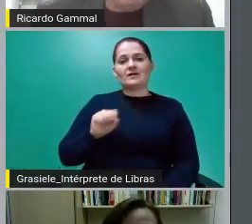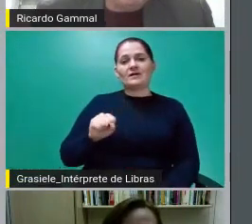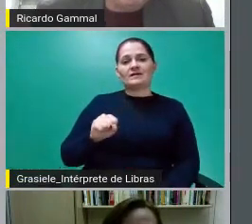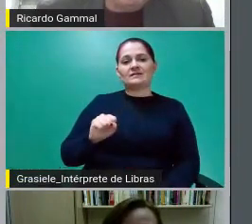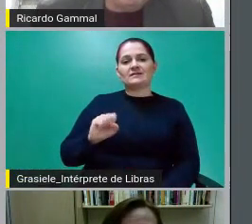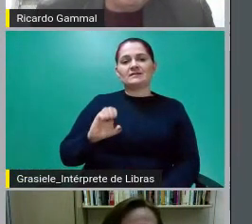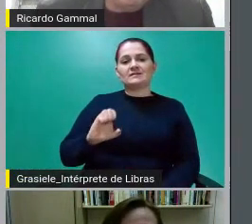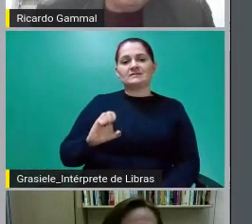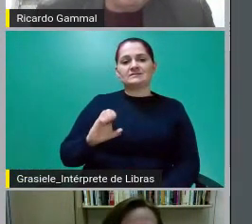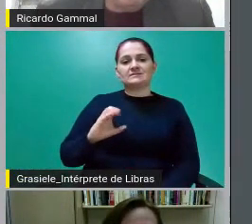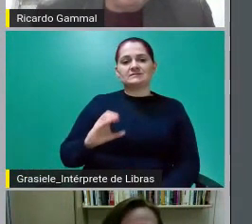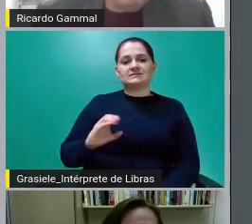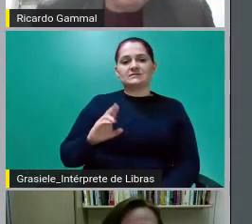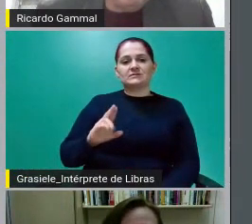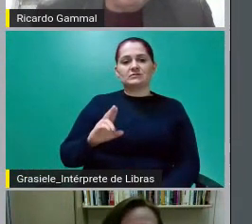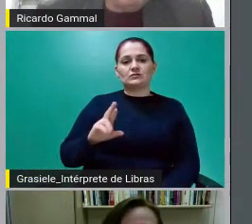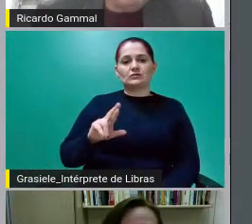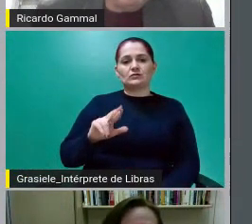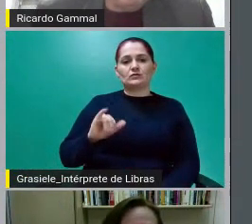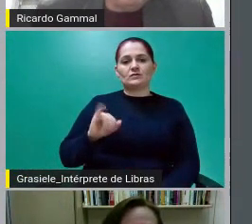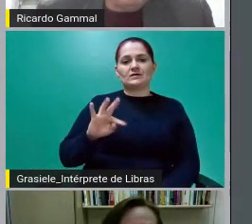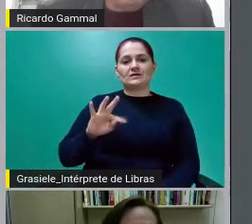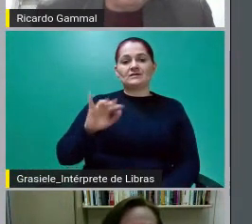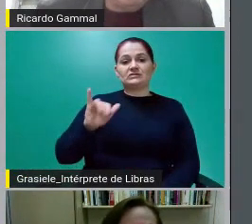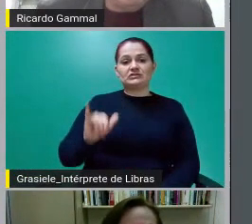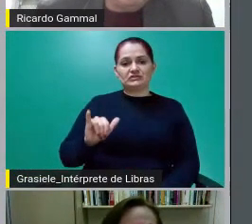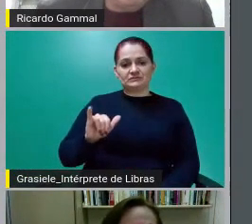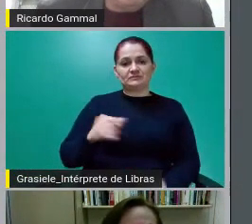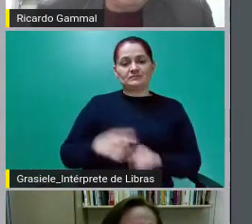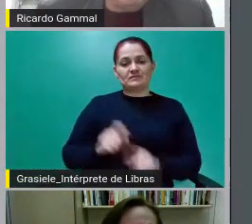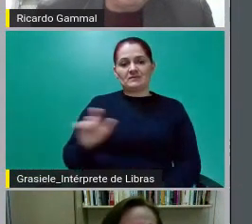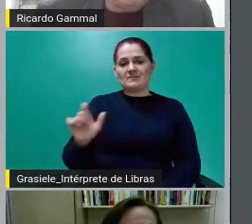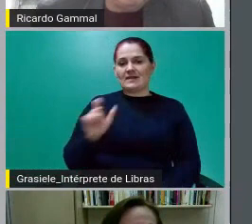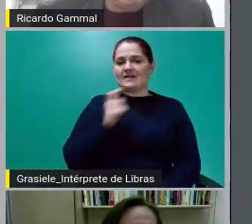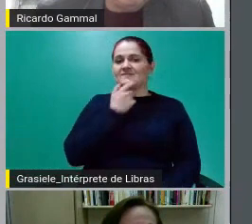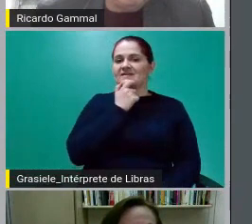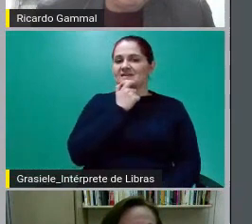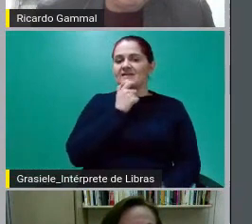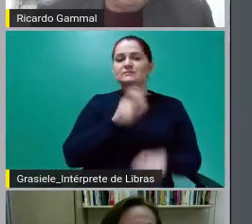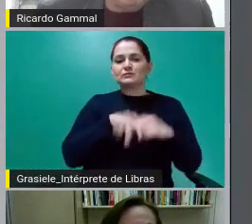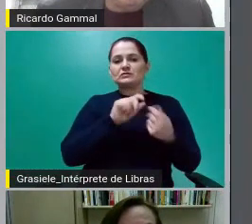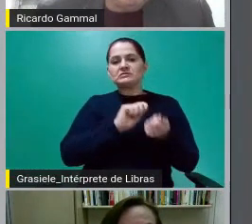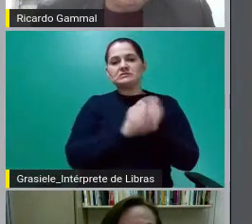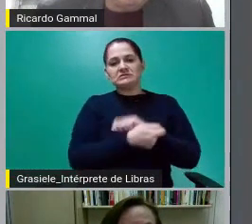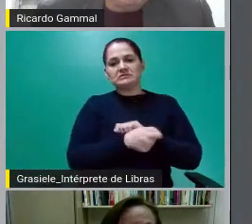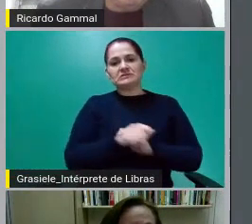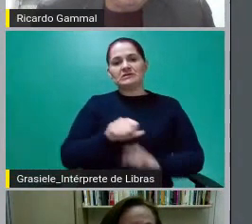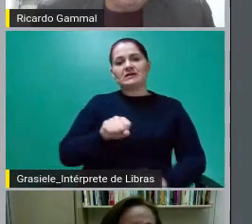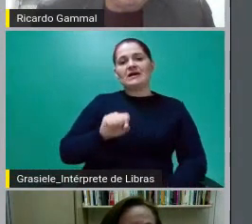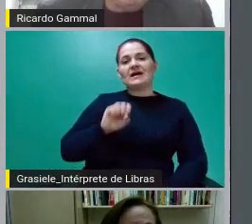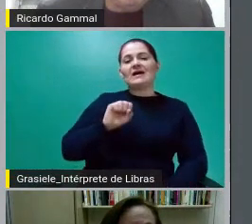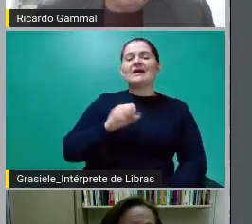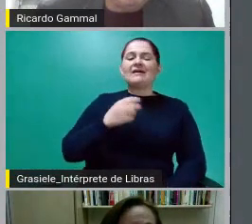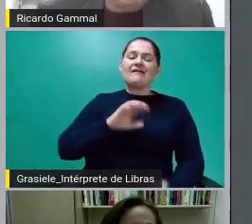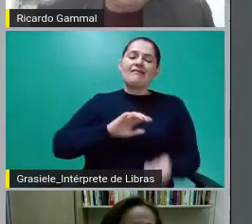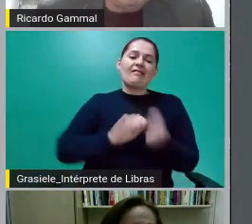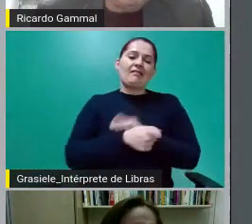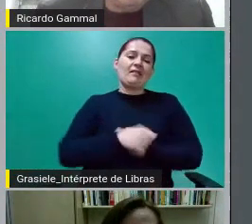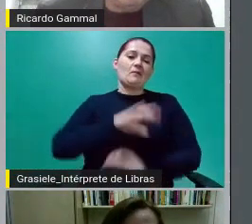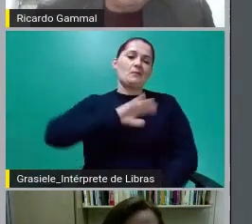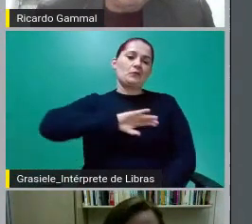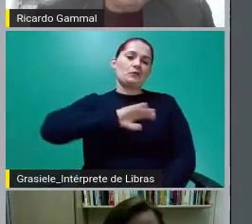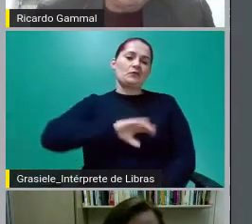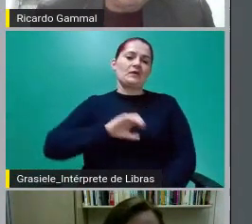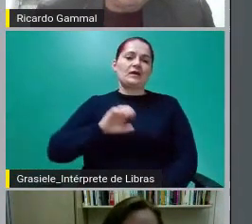por isso que chama securitização, que é uma palavra que faz um abrasileiramento aí da palavra